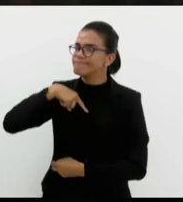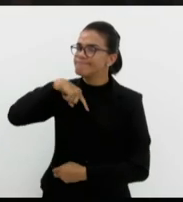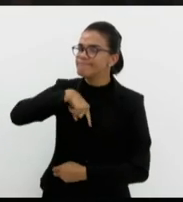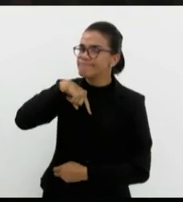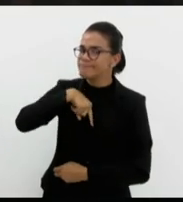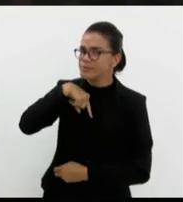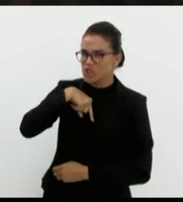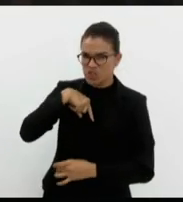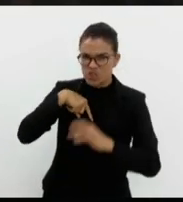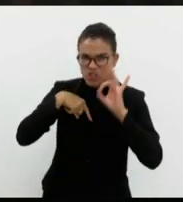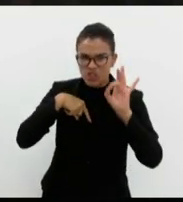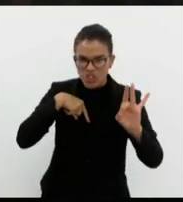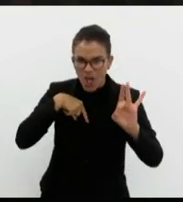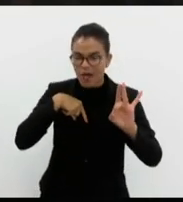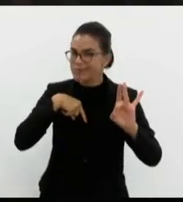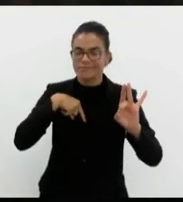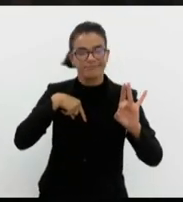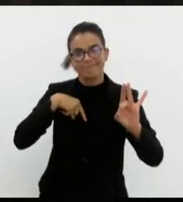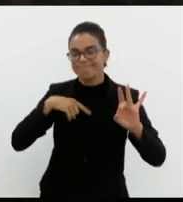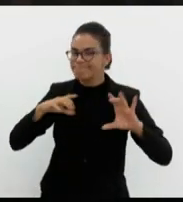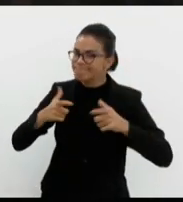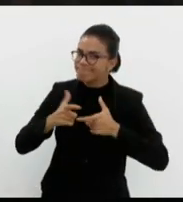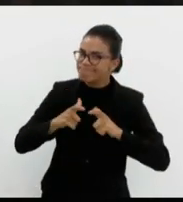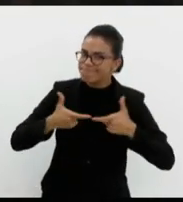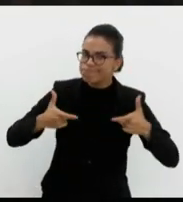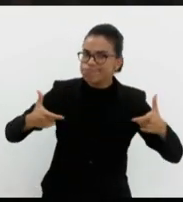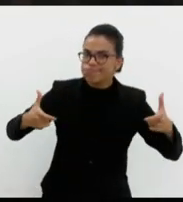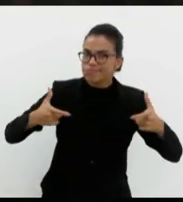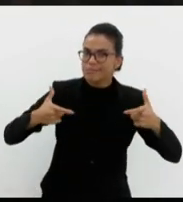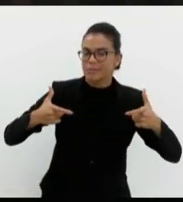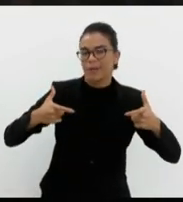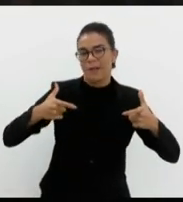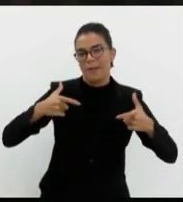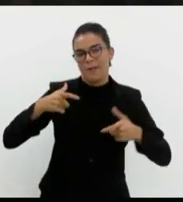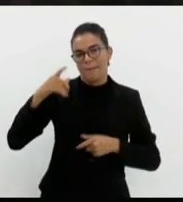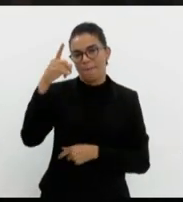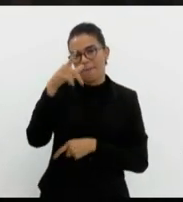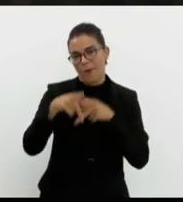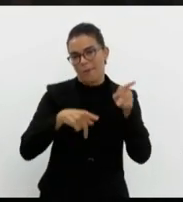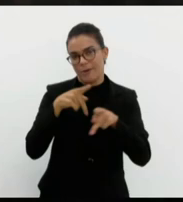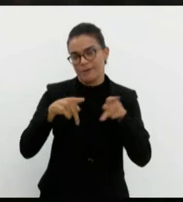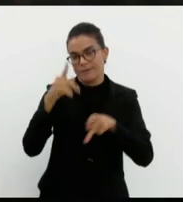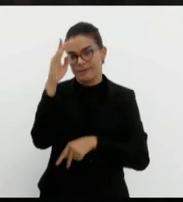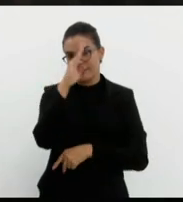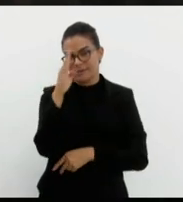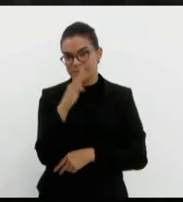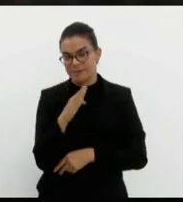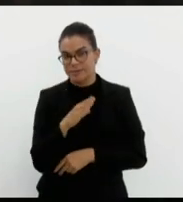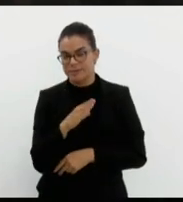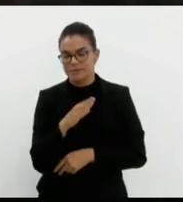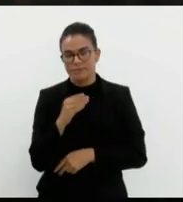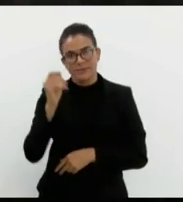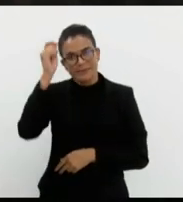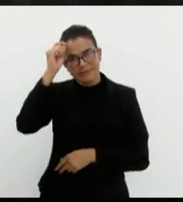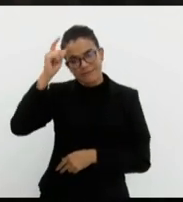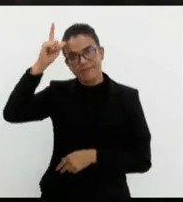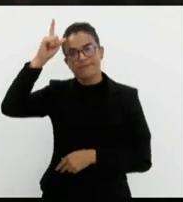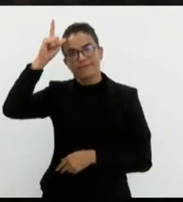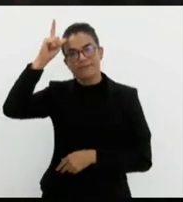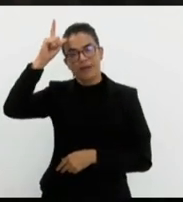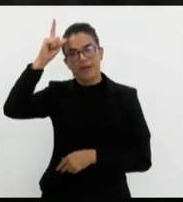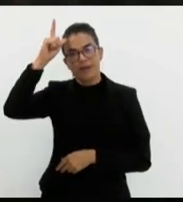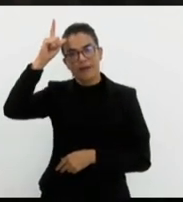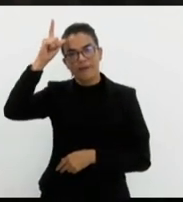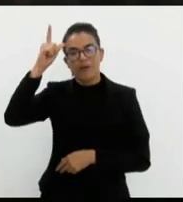não somente em mim, mas na grande maioria dos brasileiros, ao tomarmos conhecimento da fala